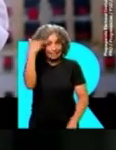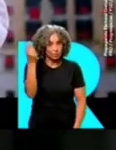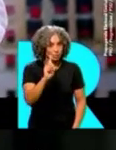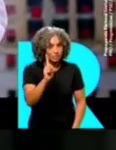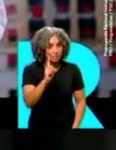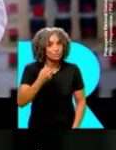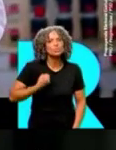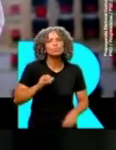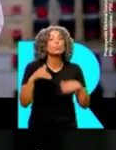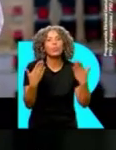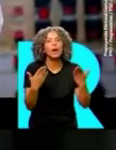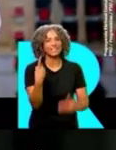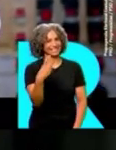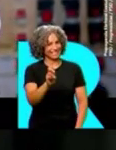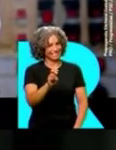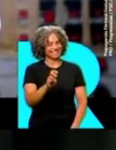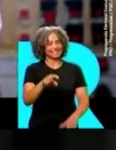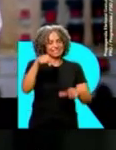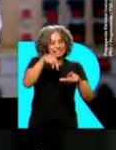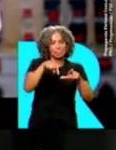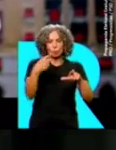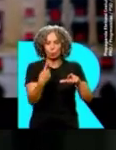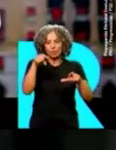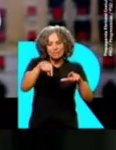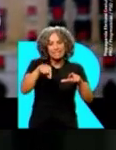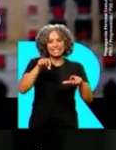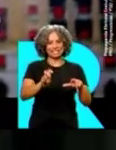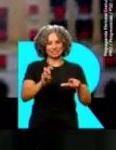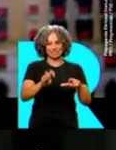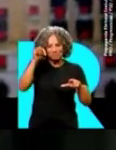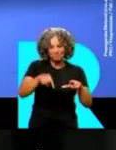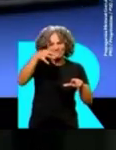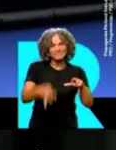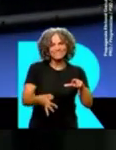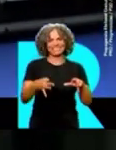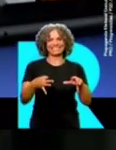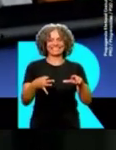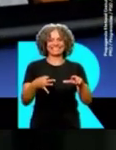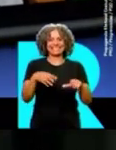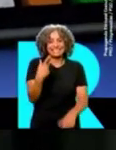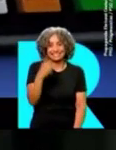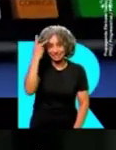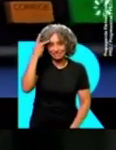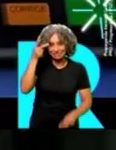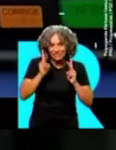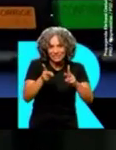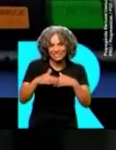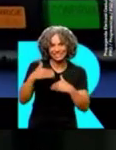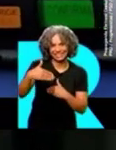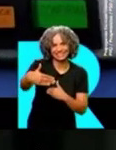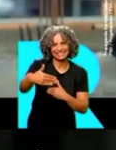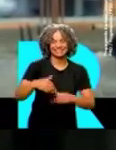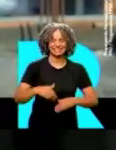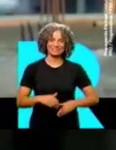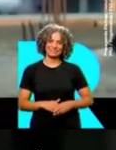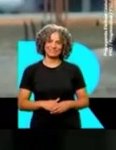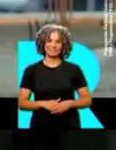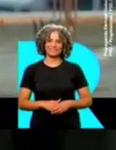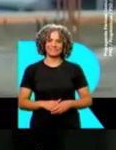Não esquece, gente. O número é 15. Aperta 1, aperta o 5 e confirma. São Paulo para frente.